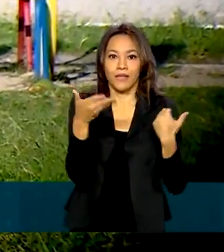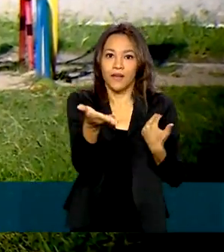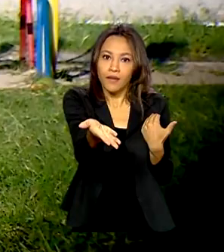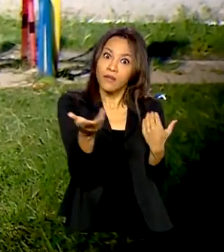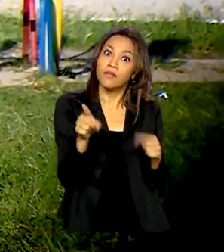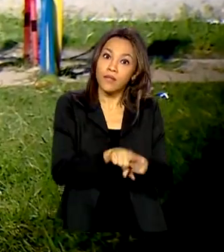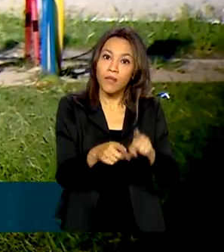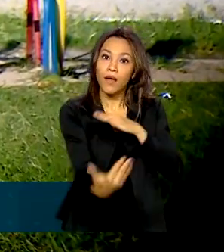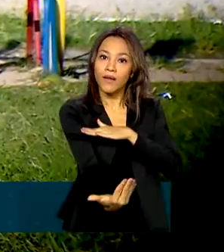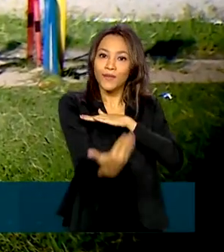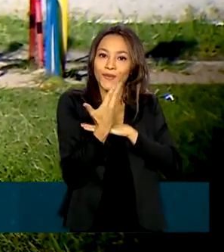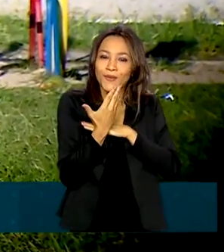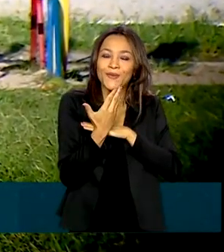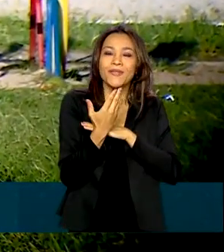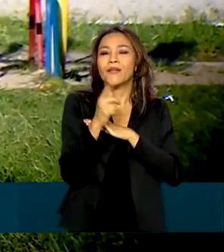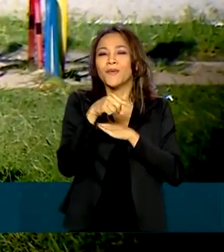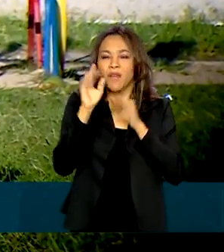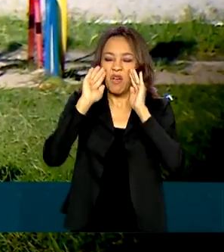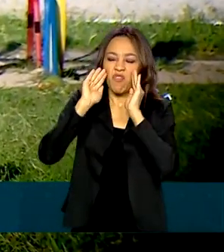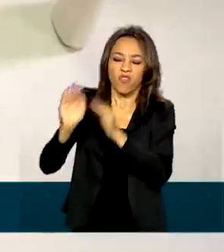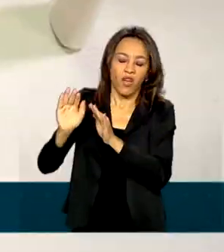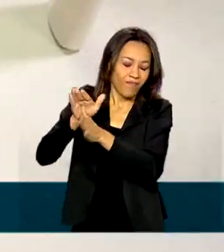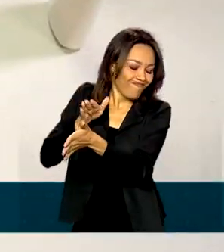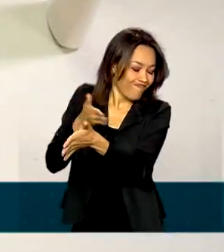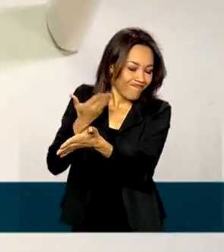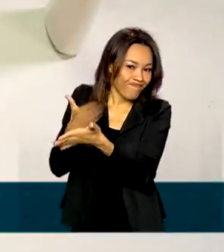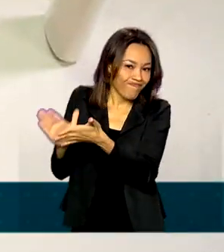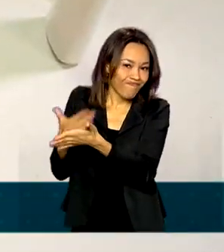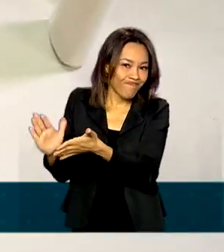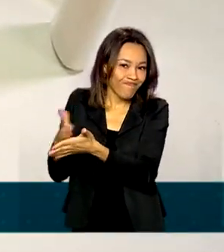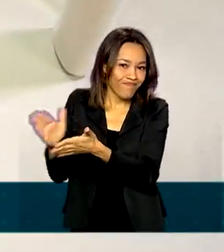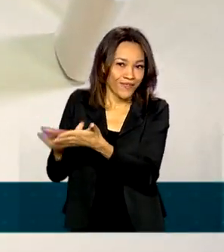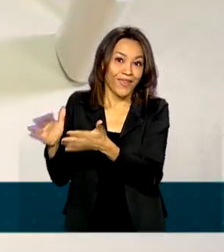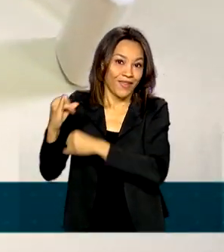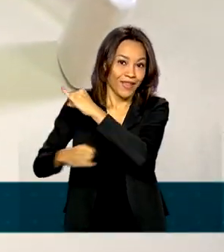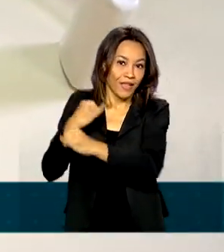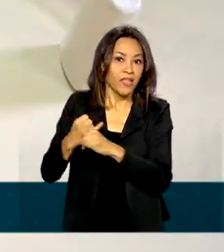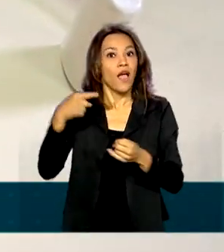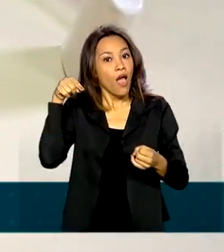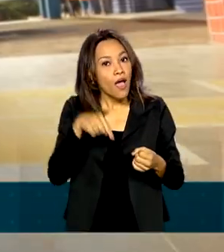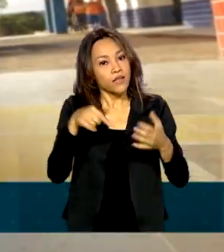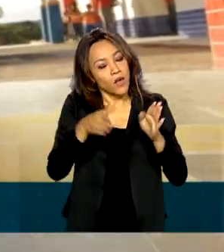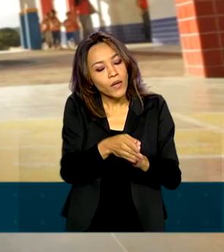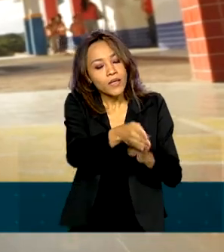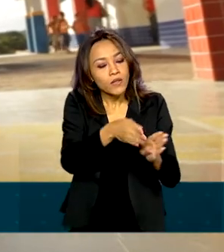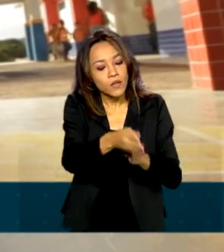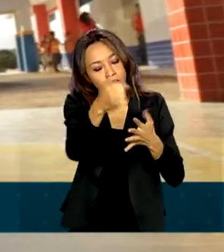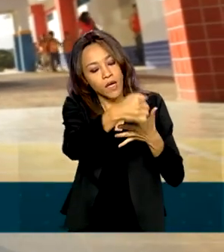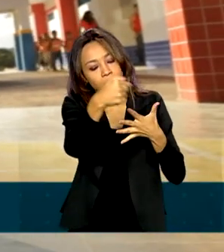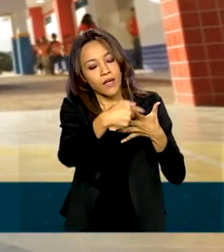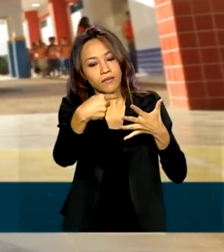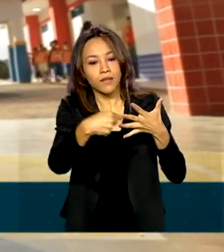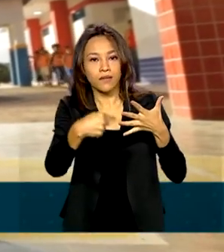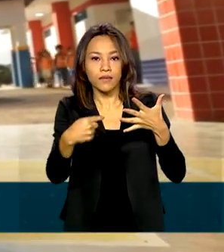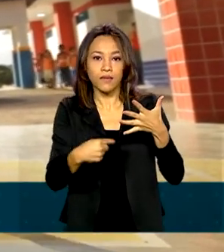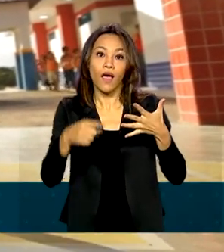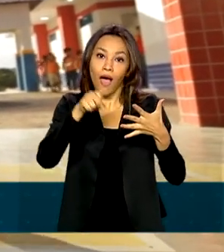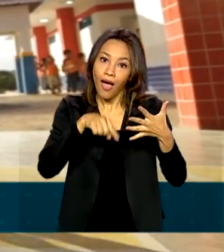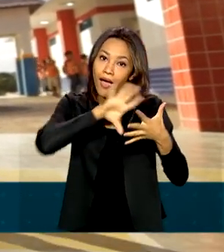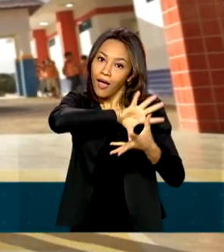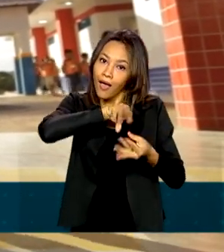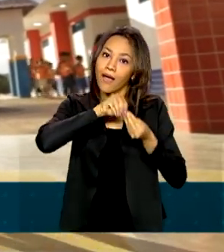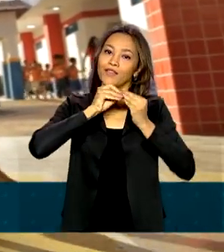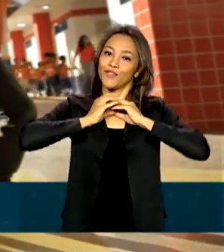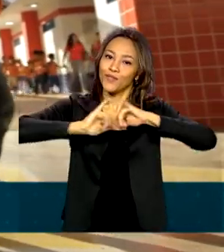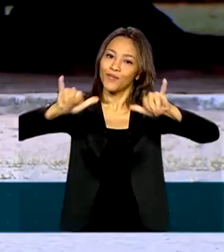também ajudam a tirar o foco das telas. Essas e outras recomendações fazem parte de uma campanha de